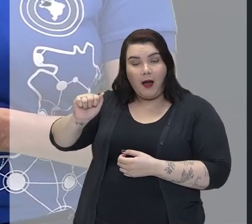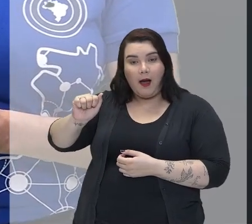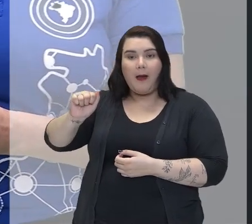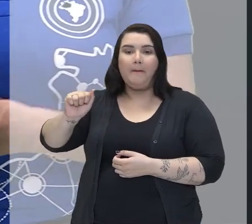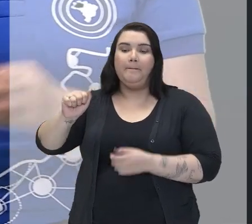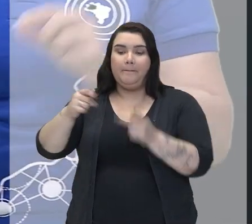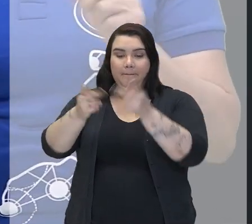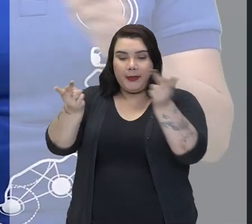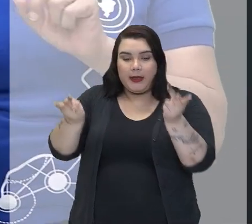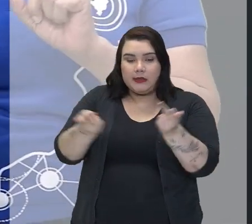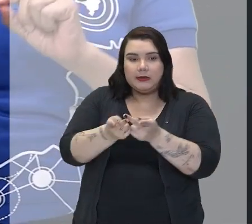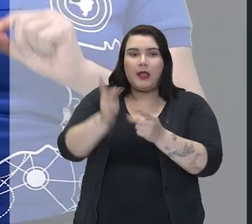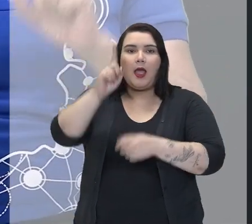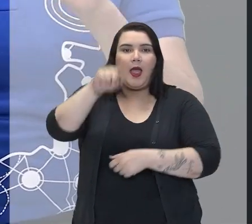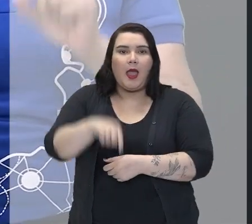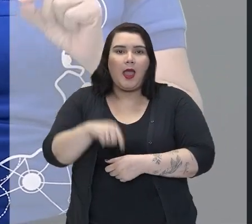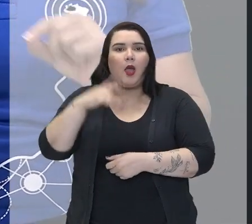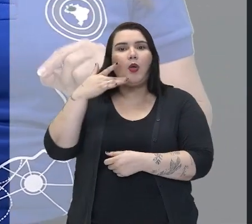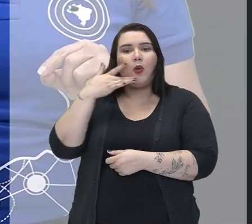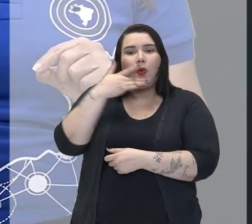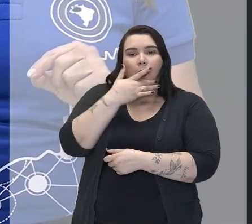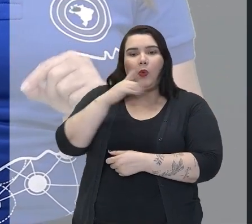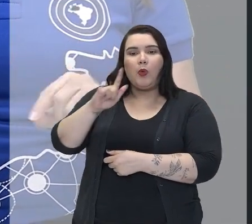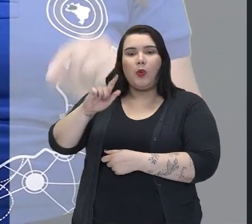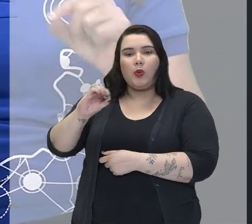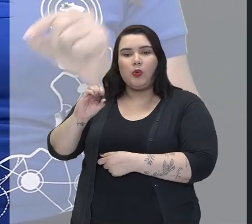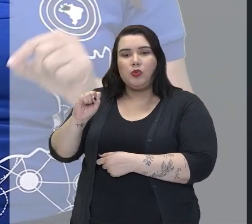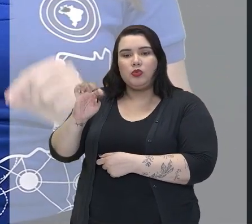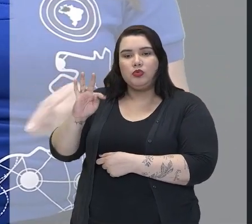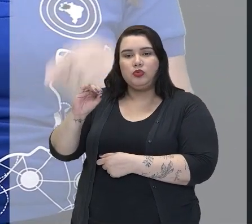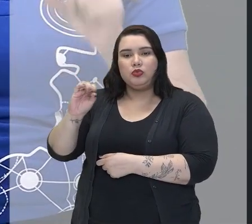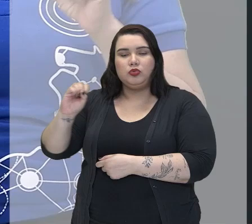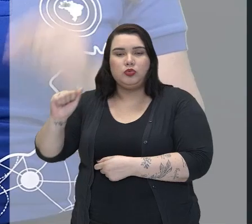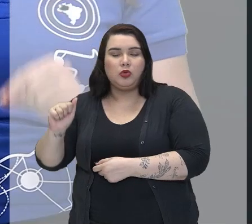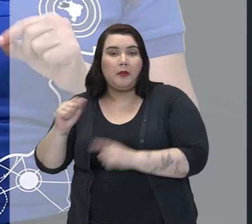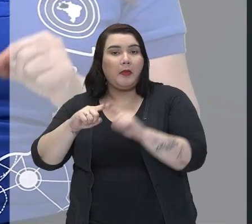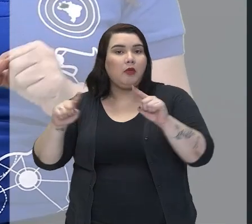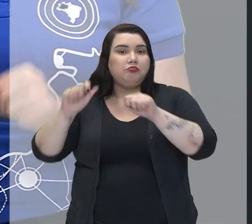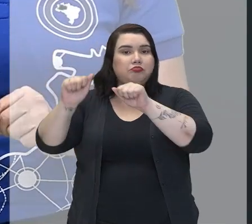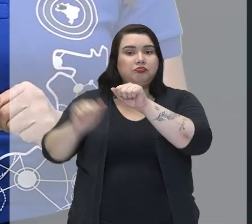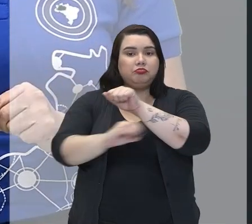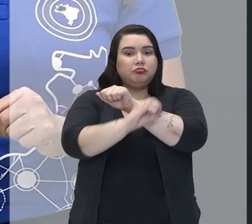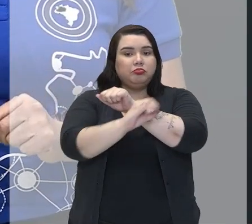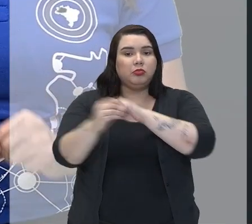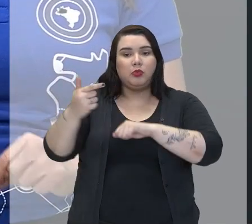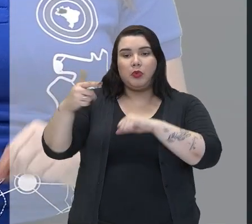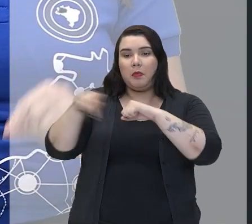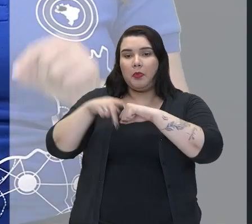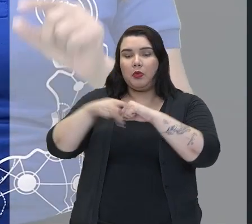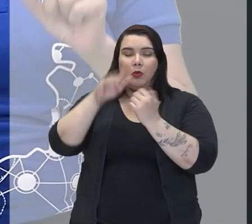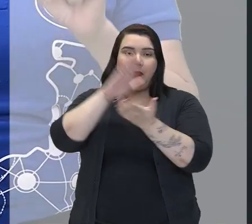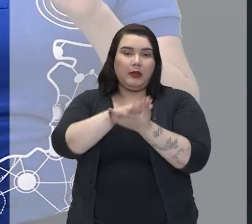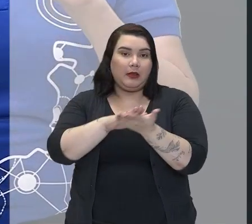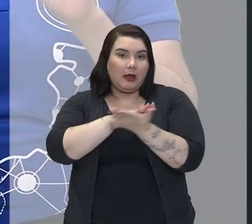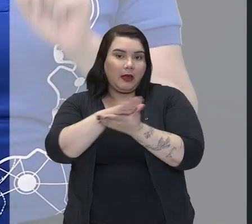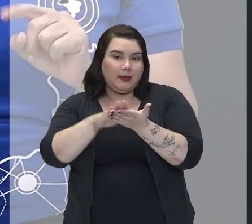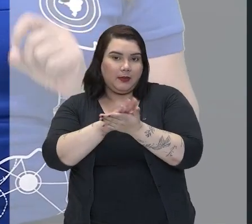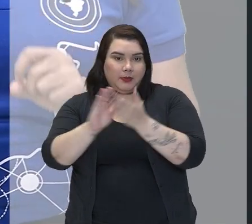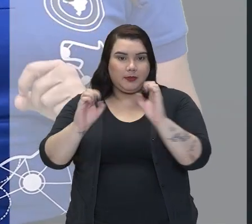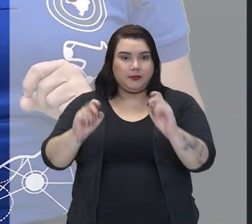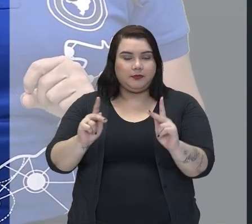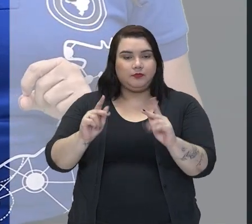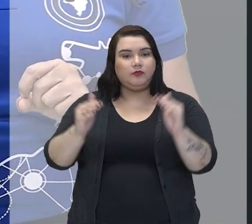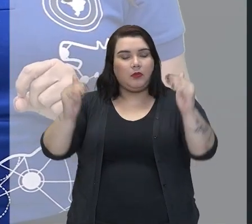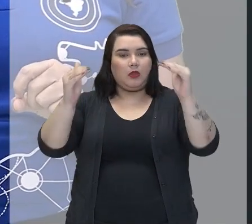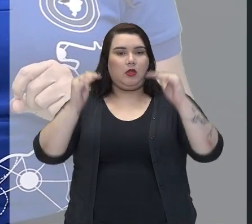gostosa. Mas, não tem nenhuma palavra aí determinada. Não tem um artigo, não tem um pronome. Tá certo? A